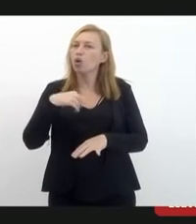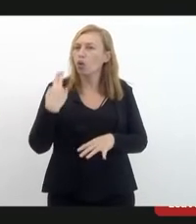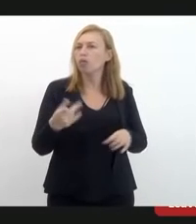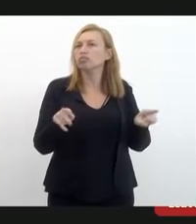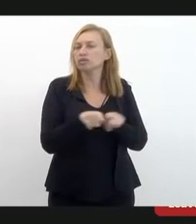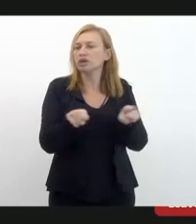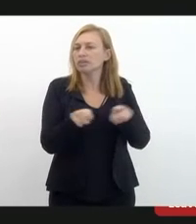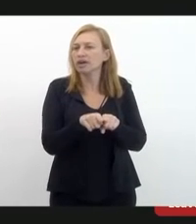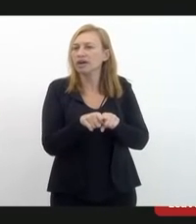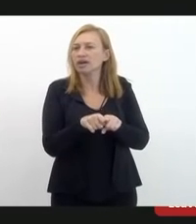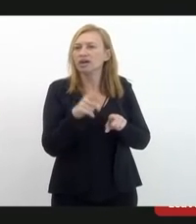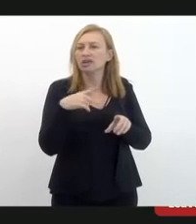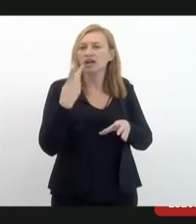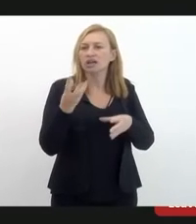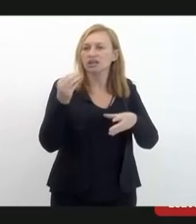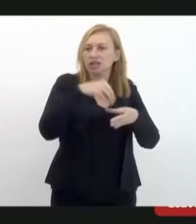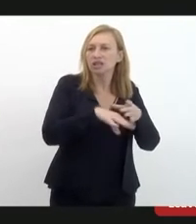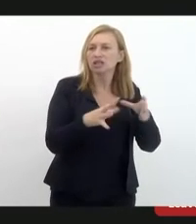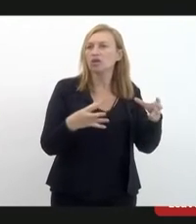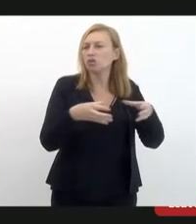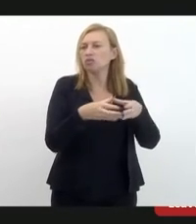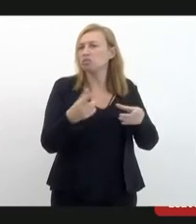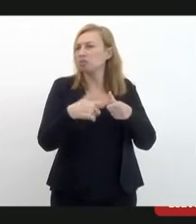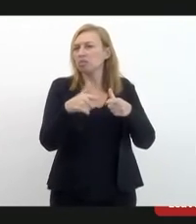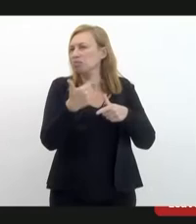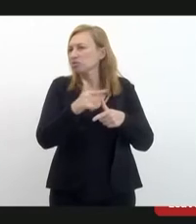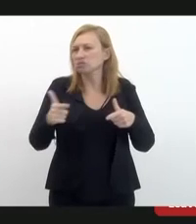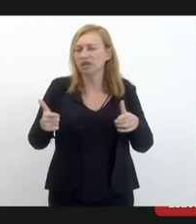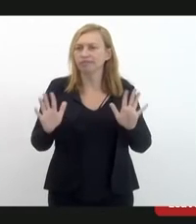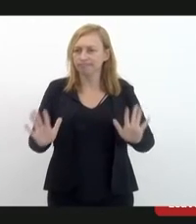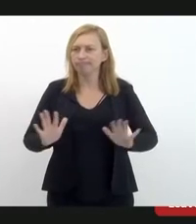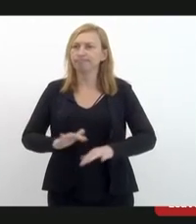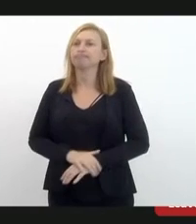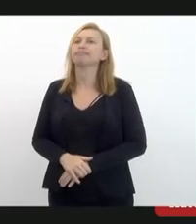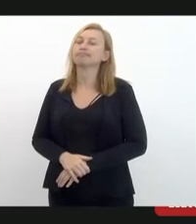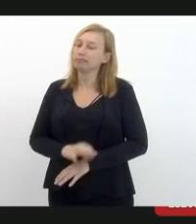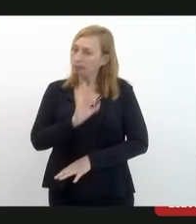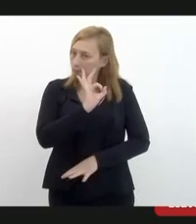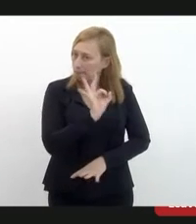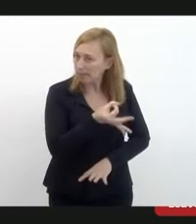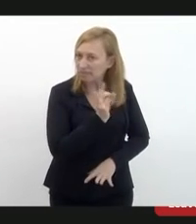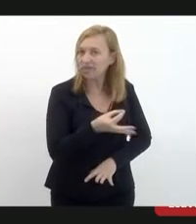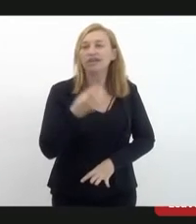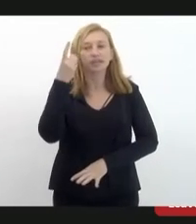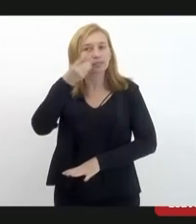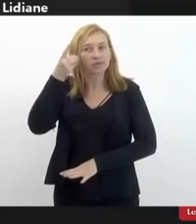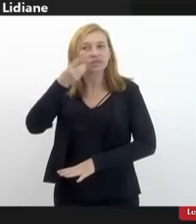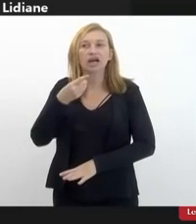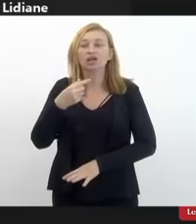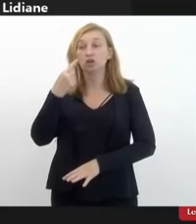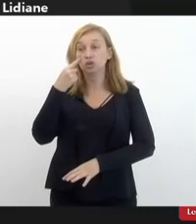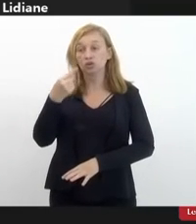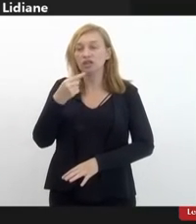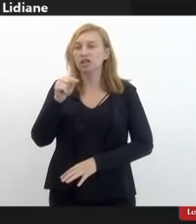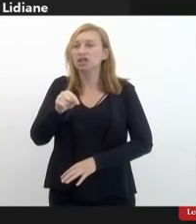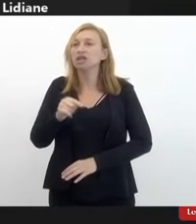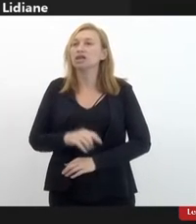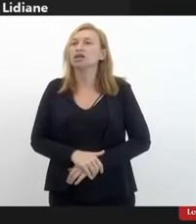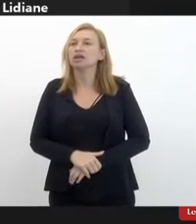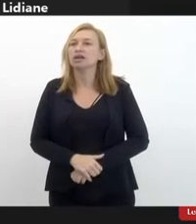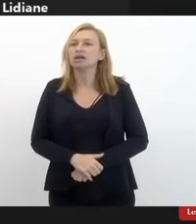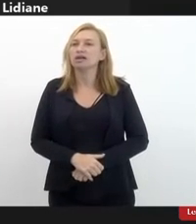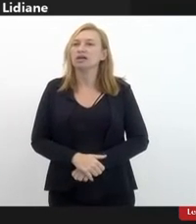emitir o parecer dentro da comissão. Não vejo problema nenhum, algum. Perfeito, deputado. Eu estou verificando aqui,